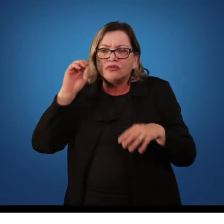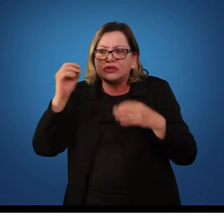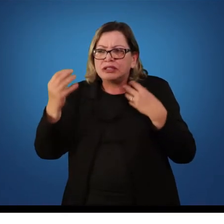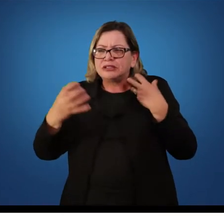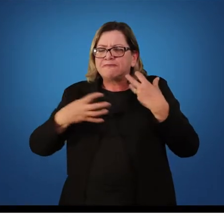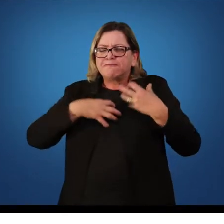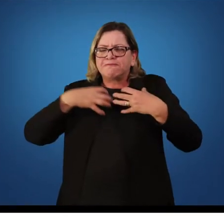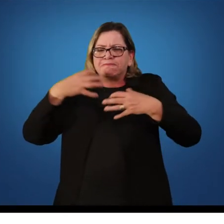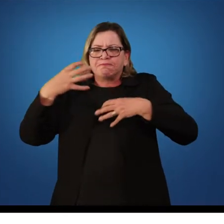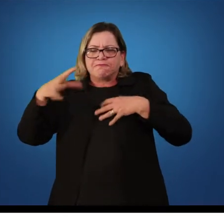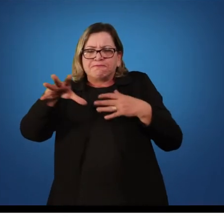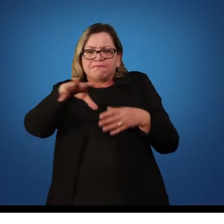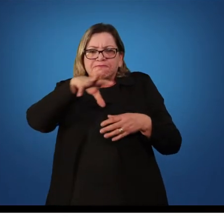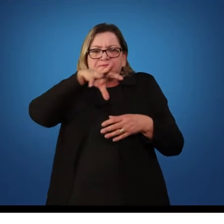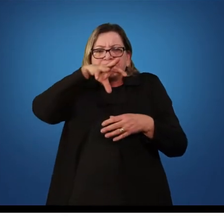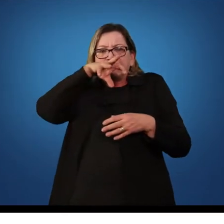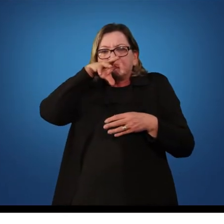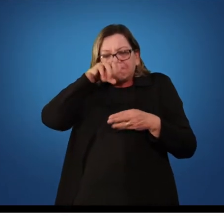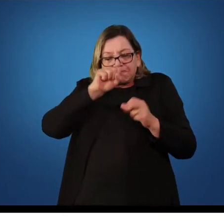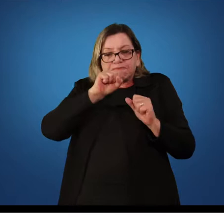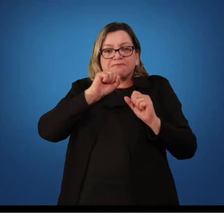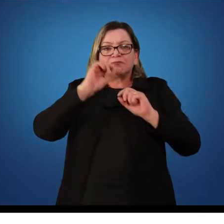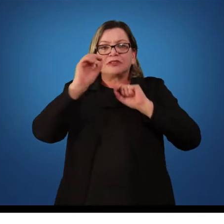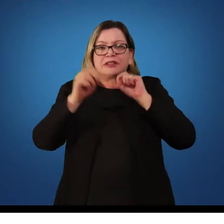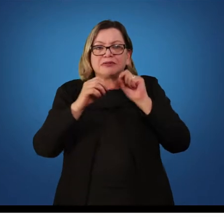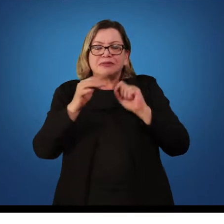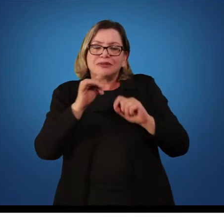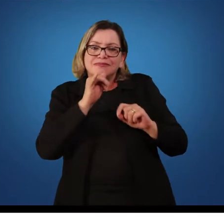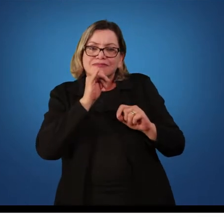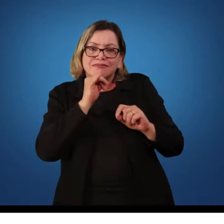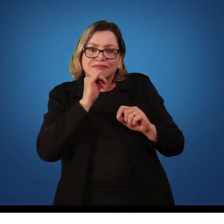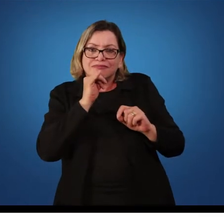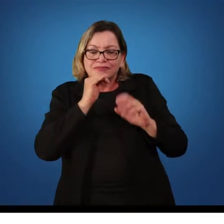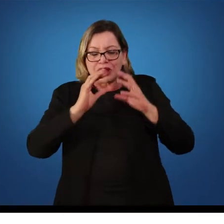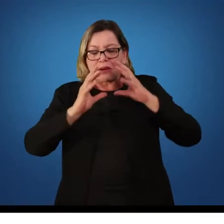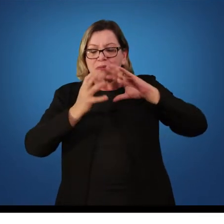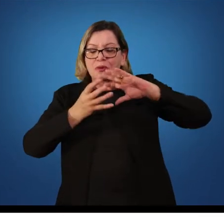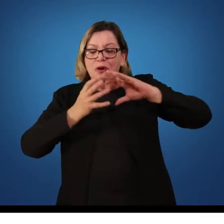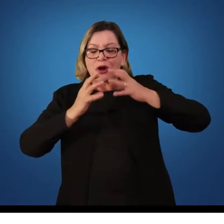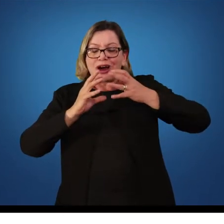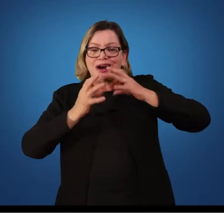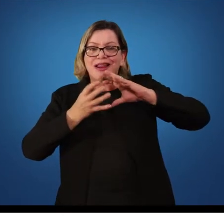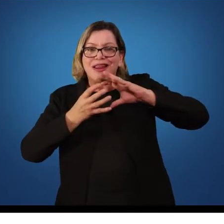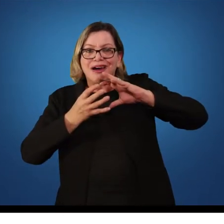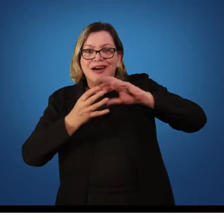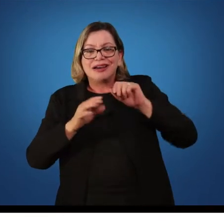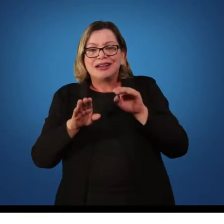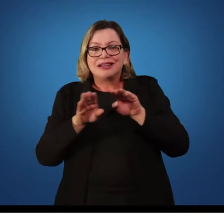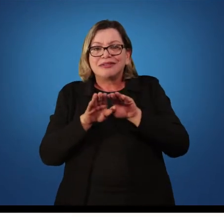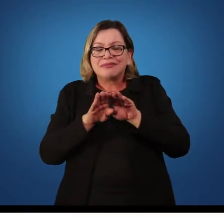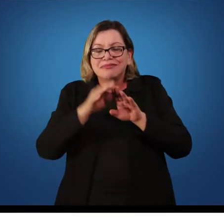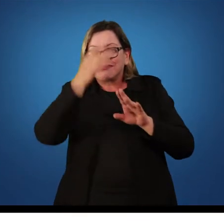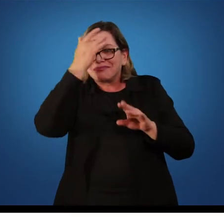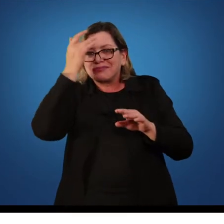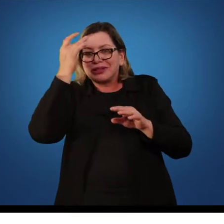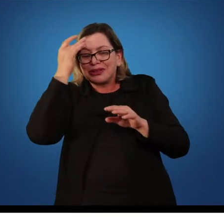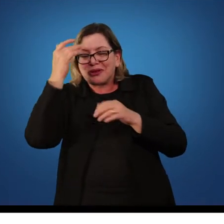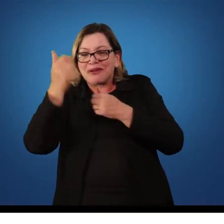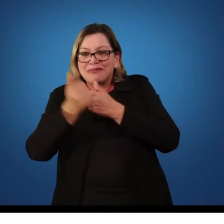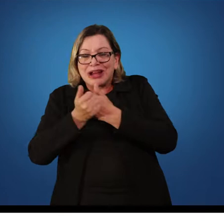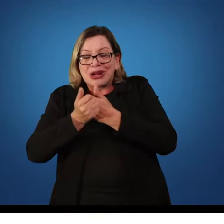sinestesia, cheiro, como por exemplo a bola, o companheiro, o